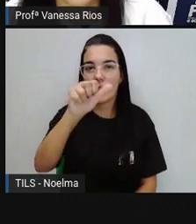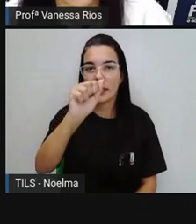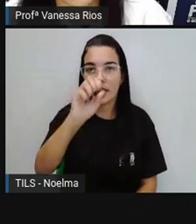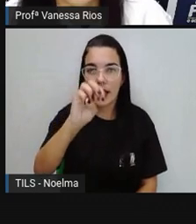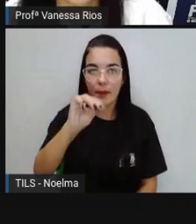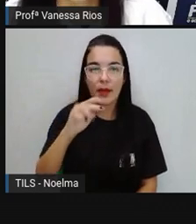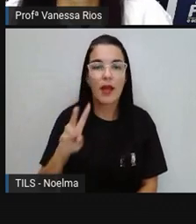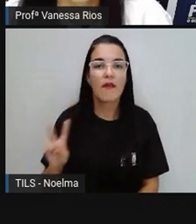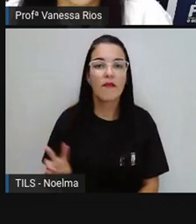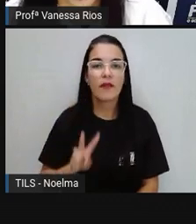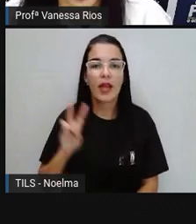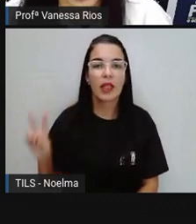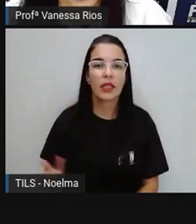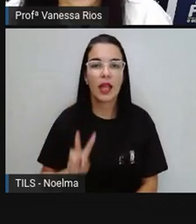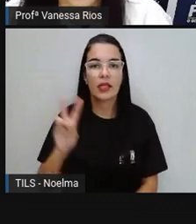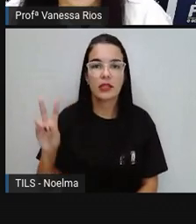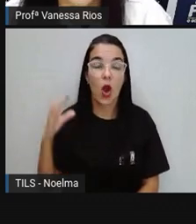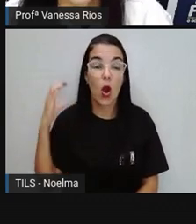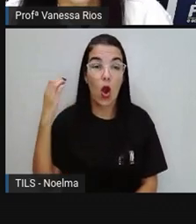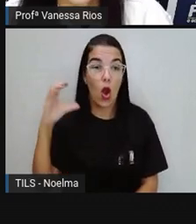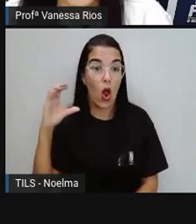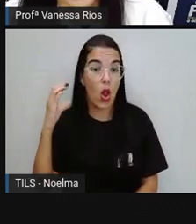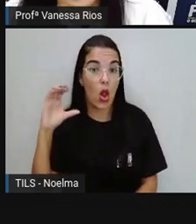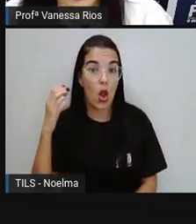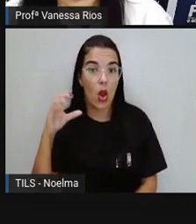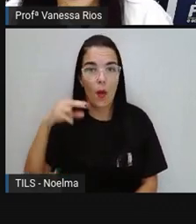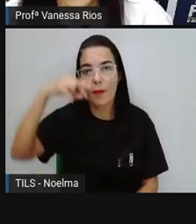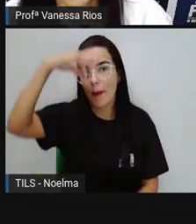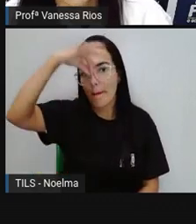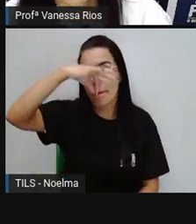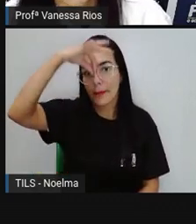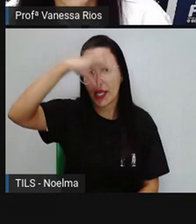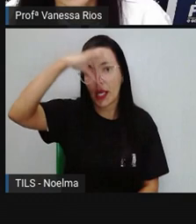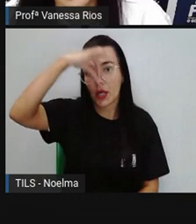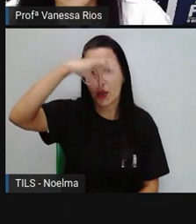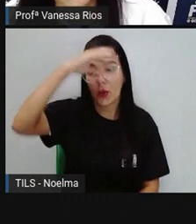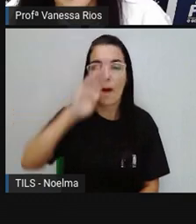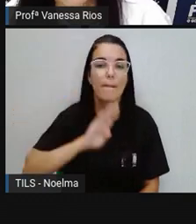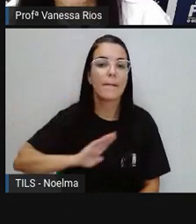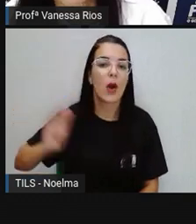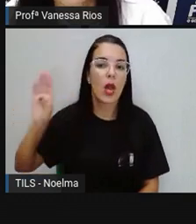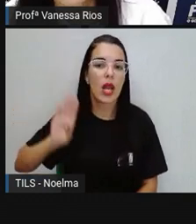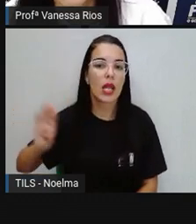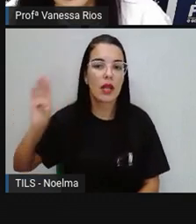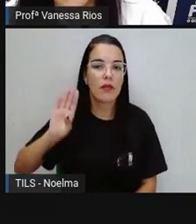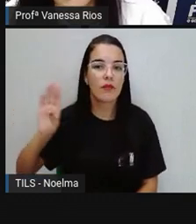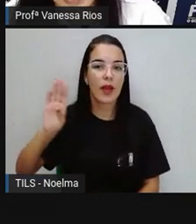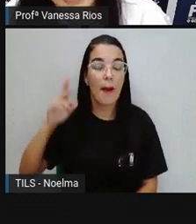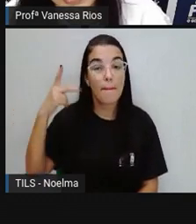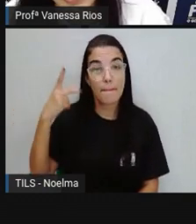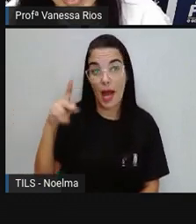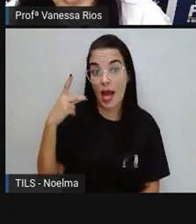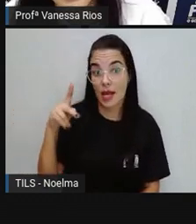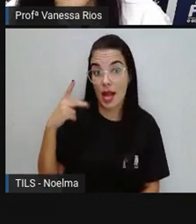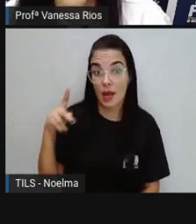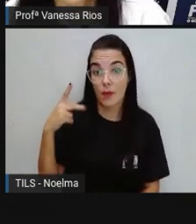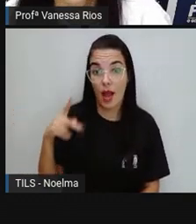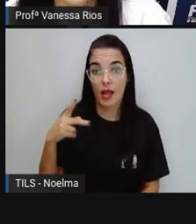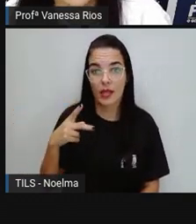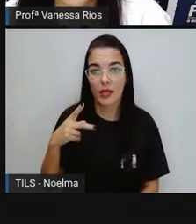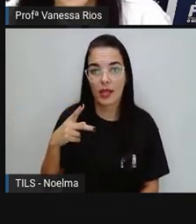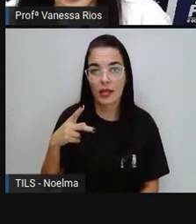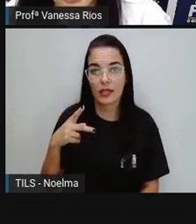Venezuela, Colômbia, Peru, Bolívia, Paraguai,